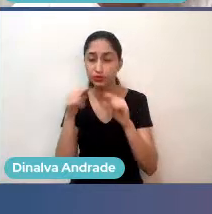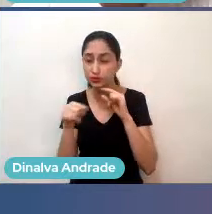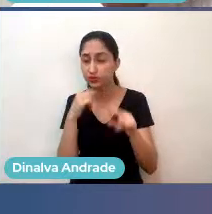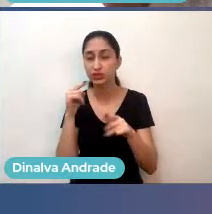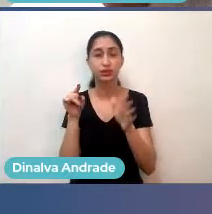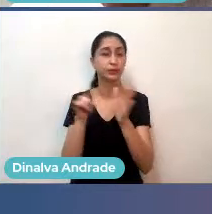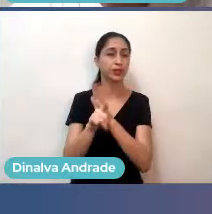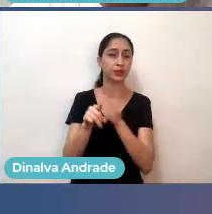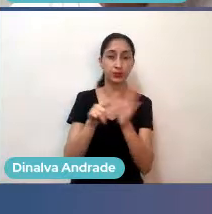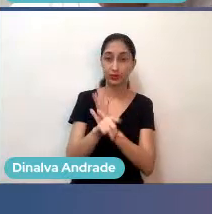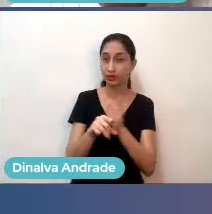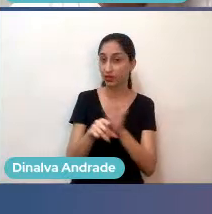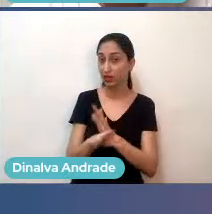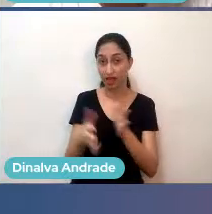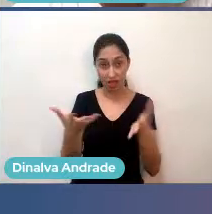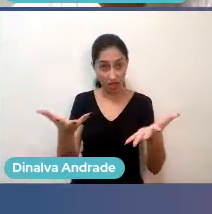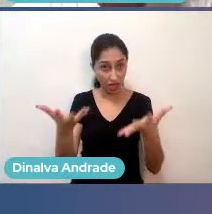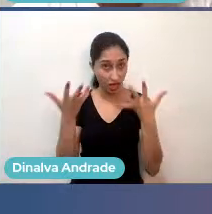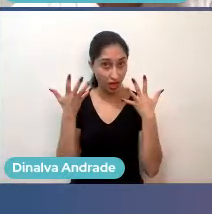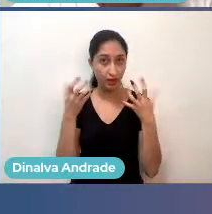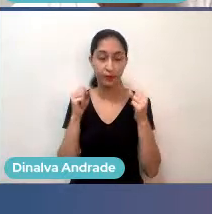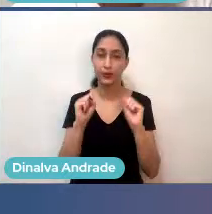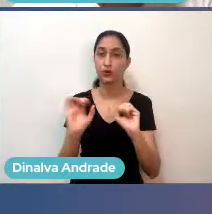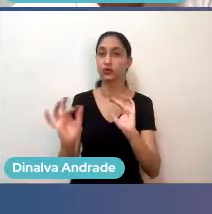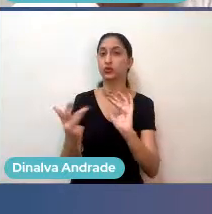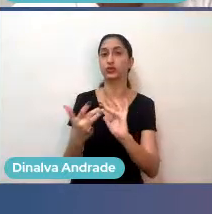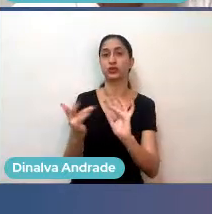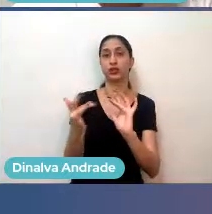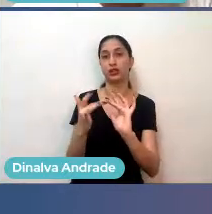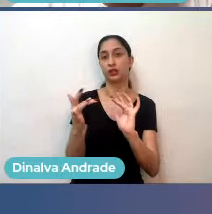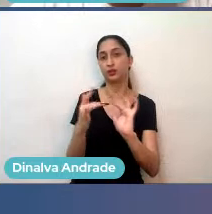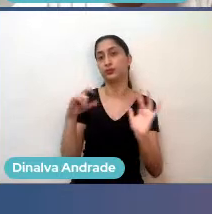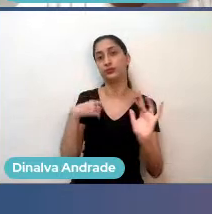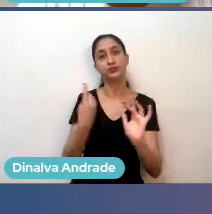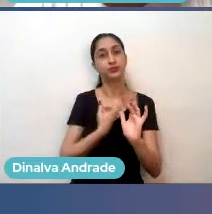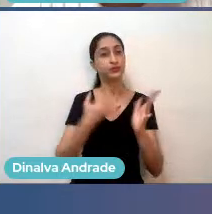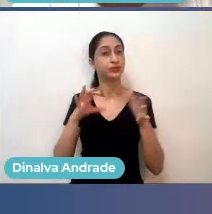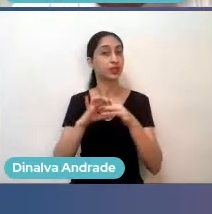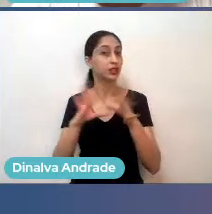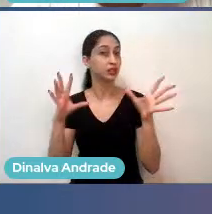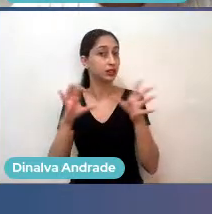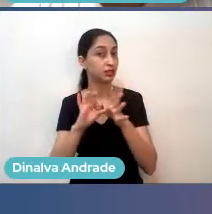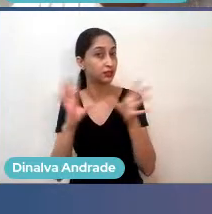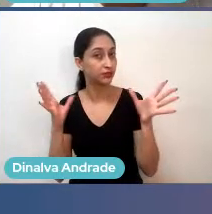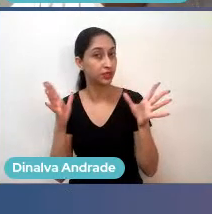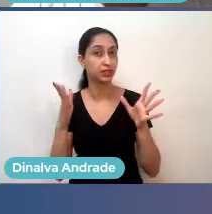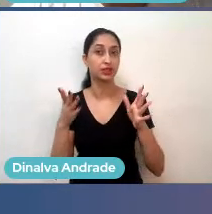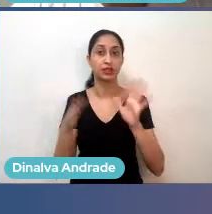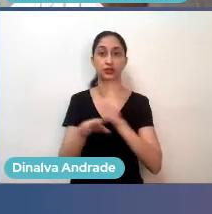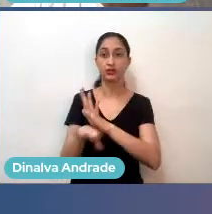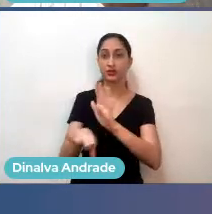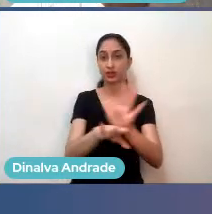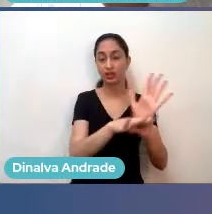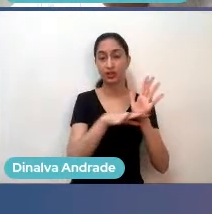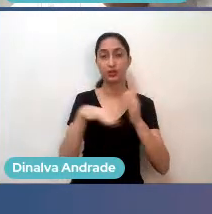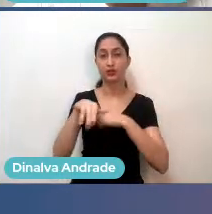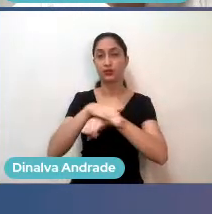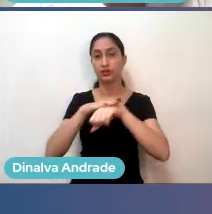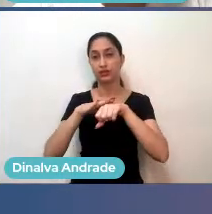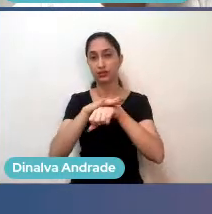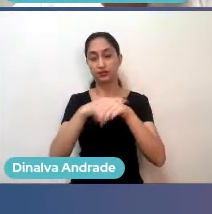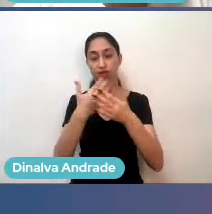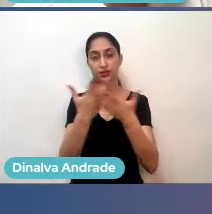queira, queira pedir ajuda relacionada a comunidades, pode entrar em contato, a gente está aí à disposição de vocês, e queremos sempre conversar com vocês também.